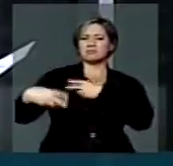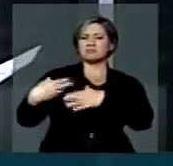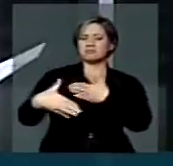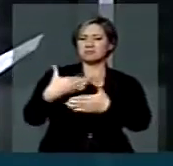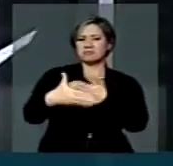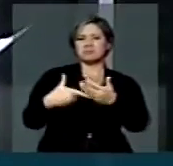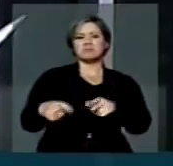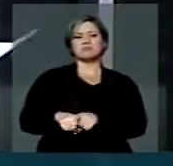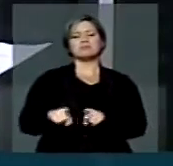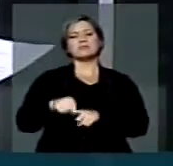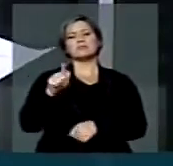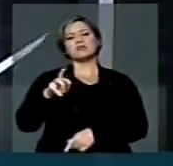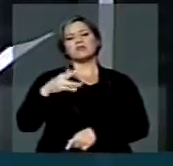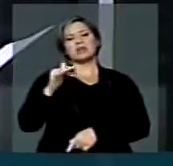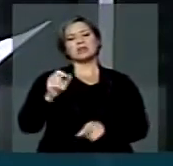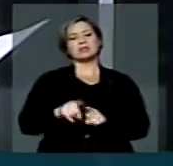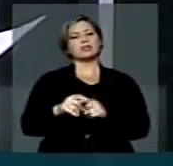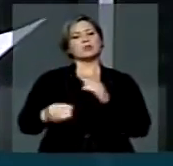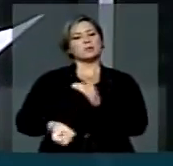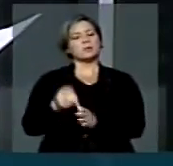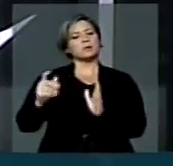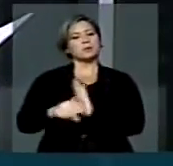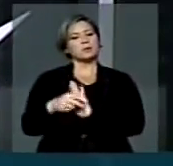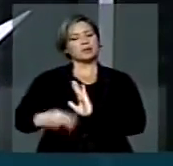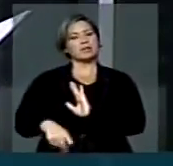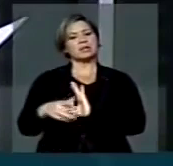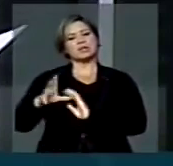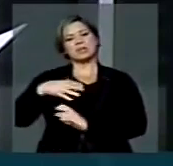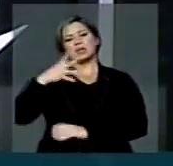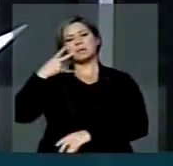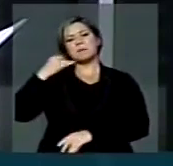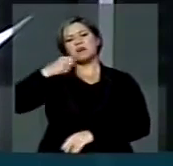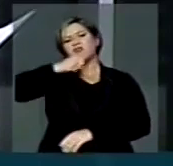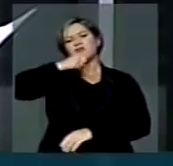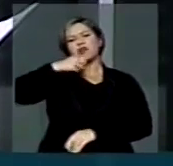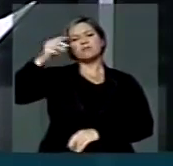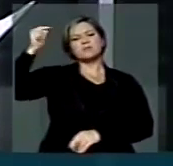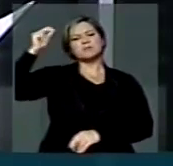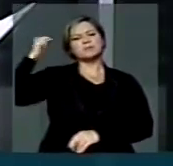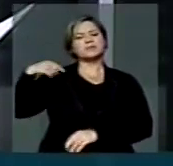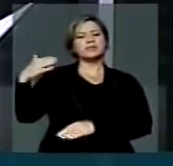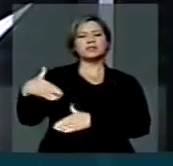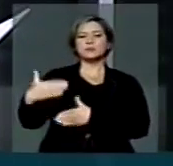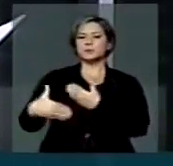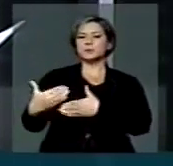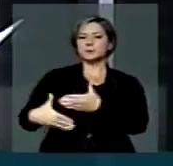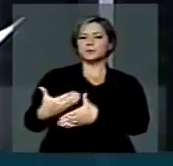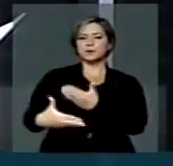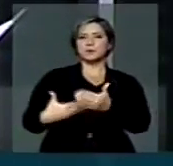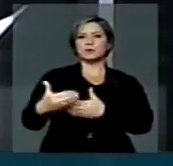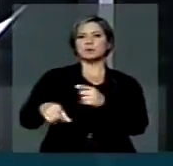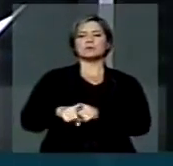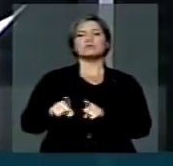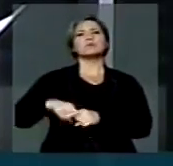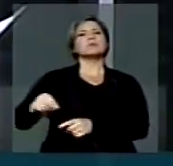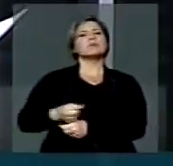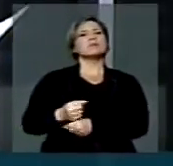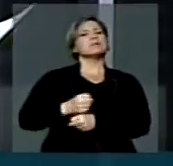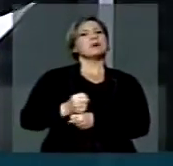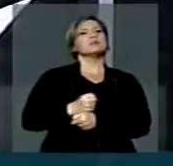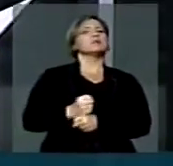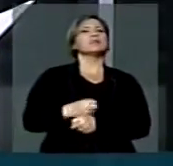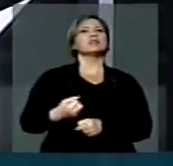originários de afrodescendentes, quilombolas, comunidades localizadas lá há muitos anos,